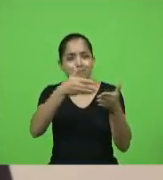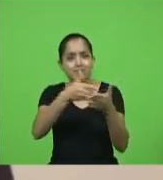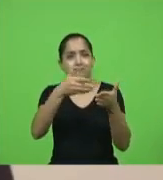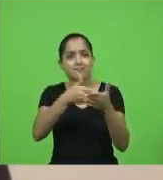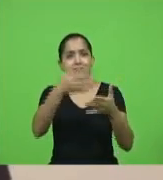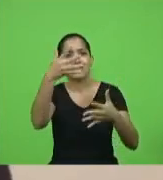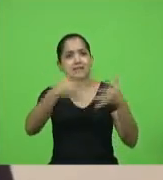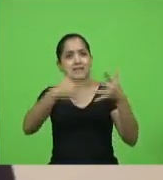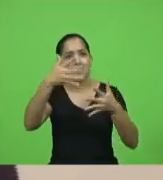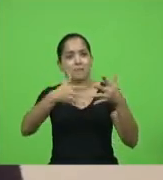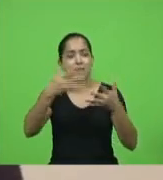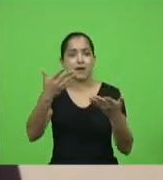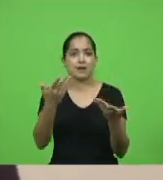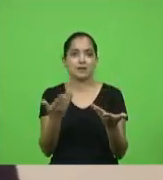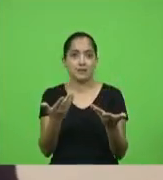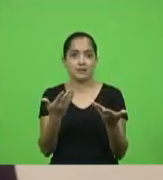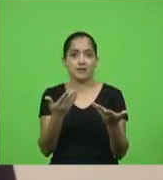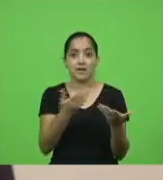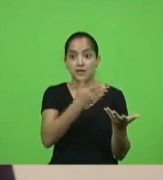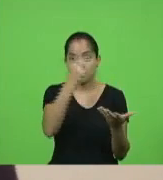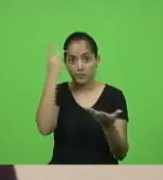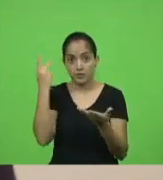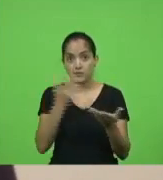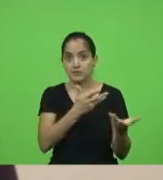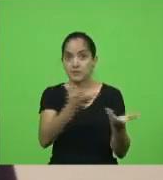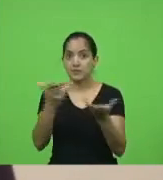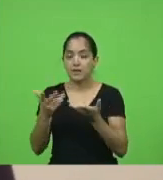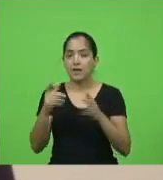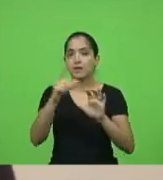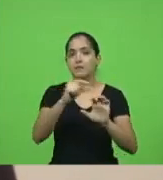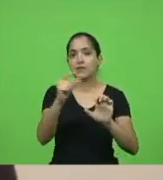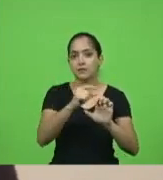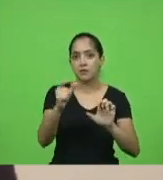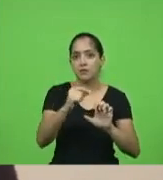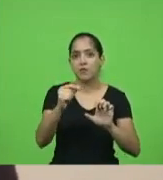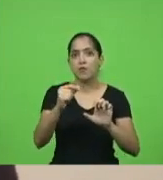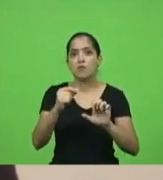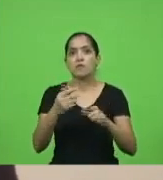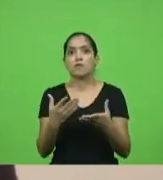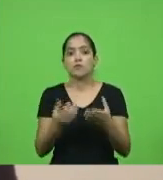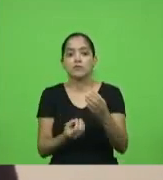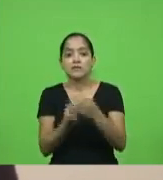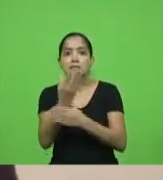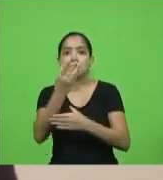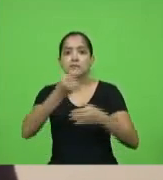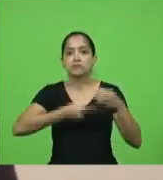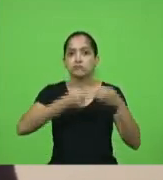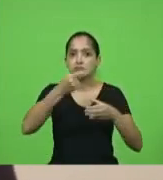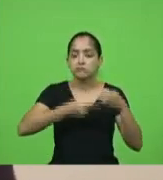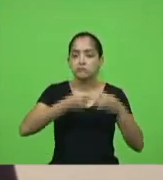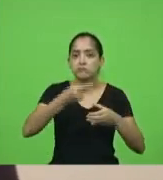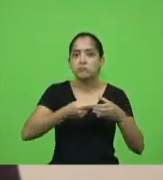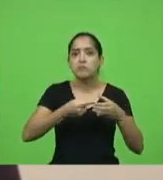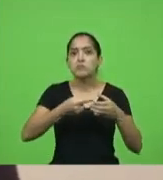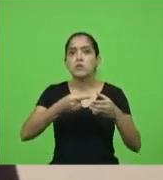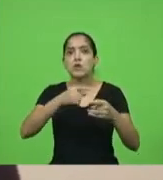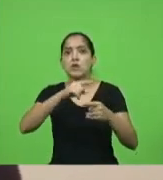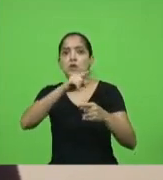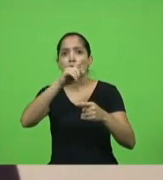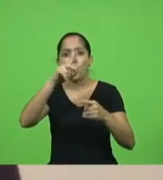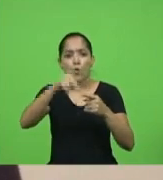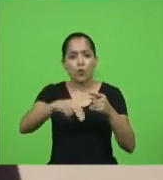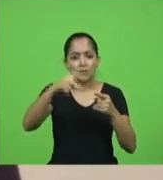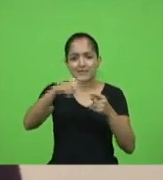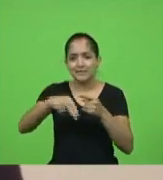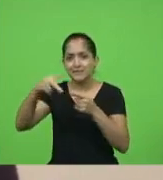Catarina homens e mulheres vamos formar uma outra comissão para começar a cortar custos do Estado e fazer